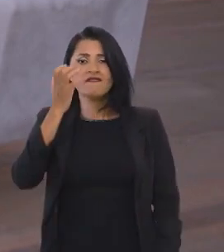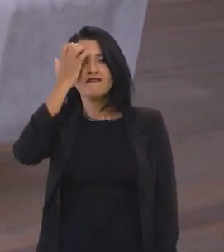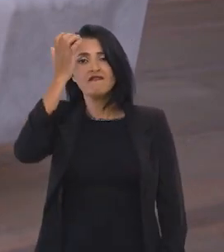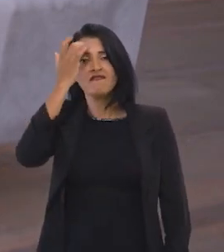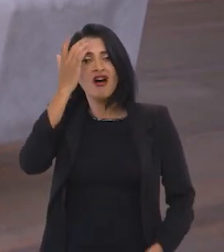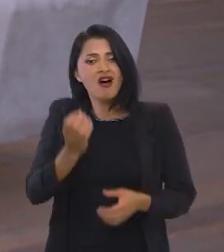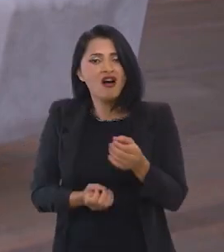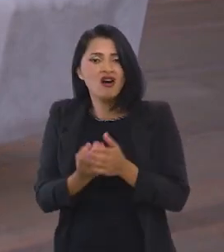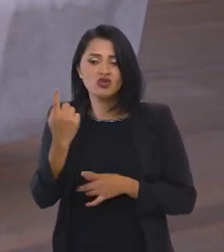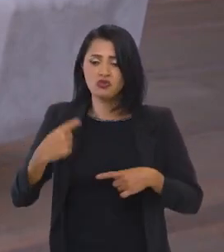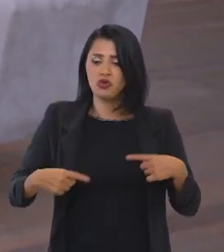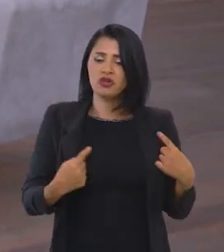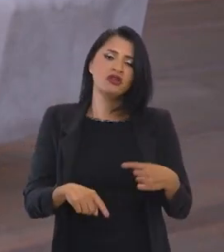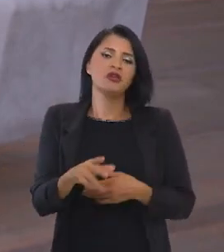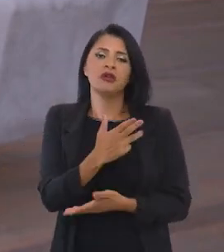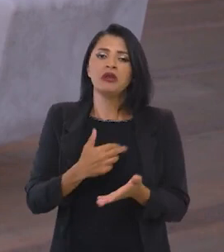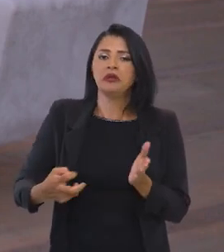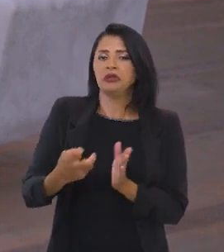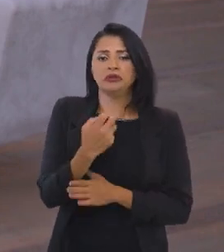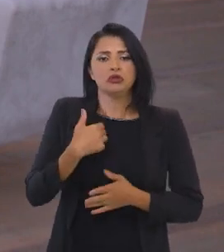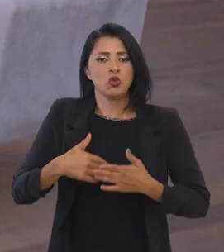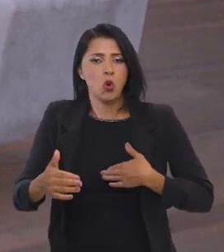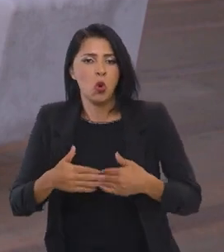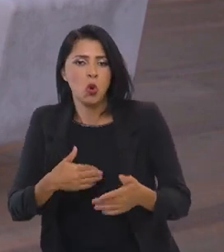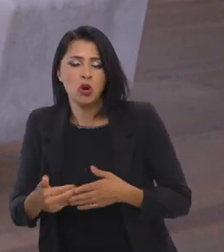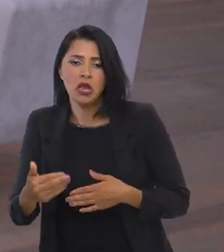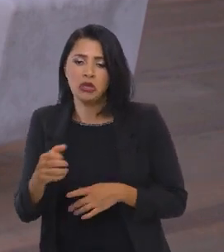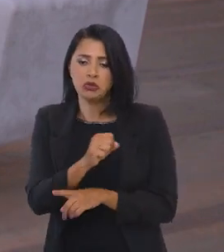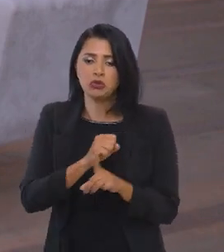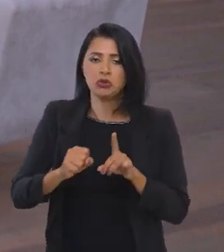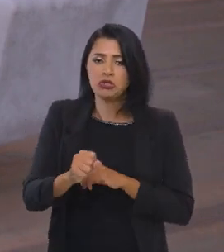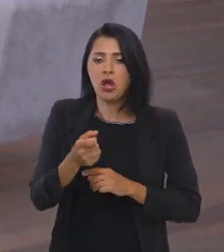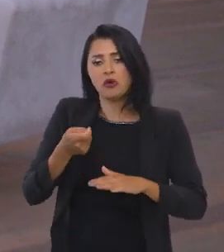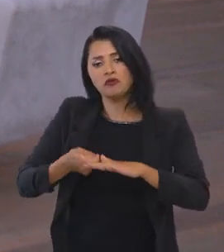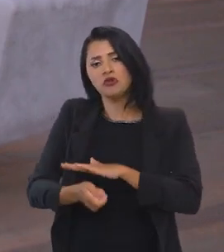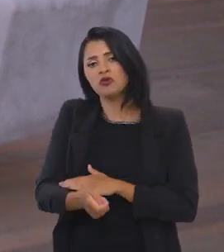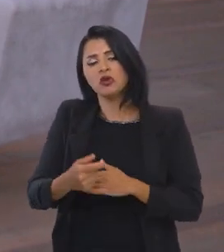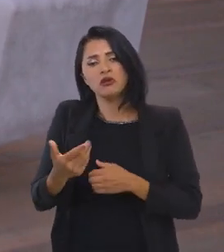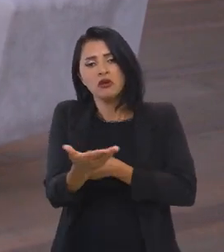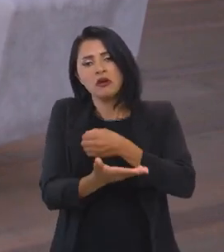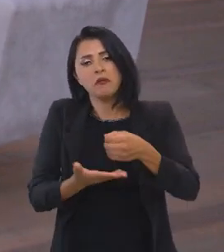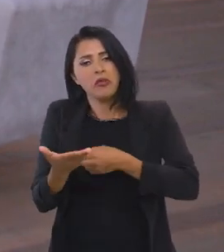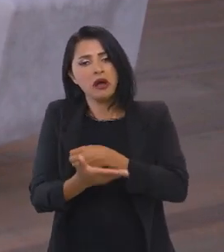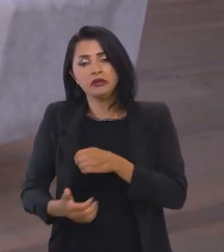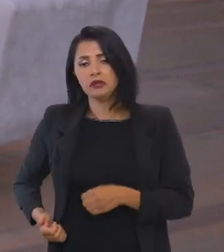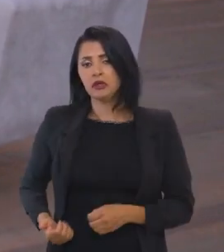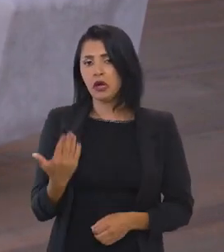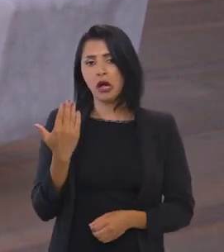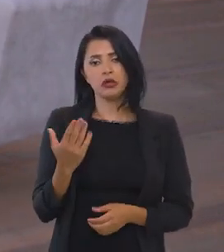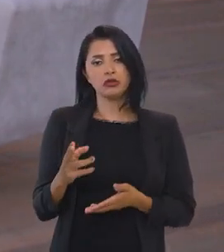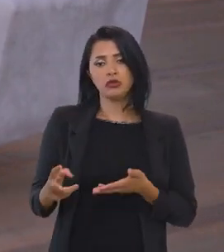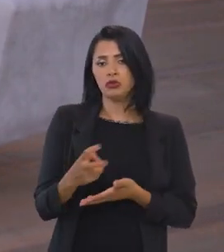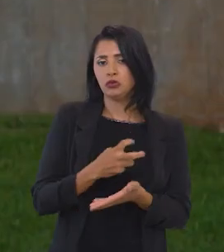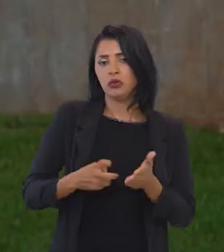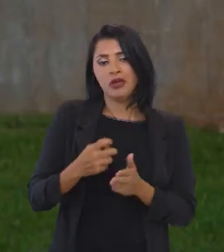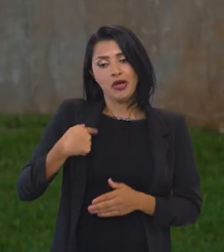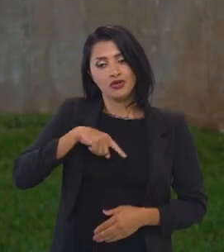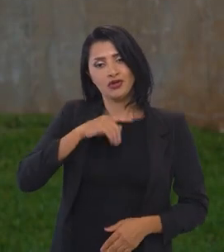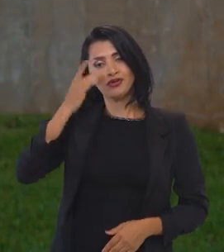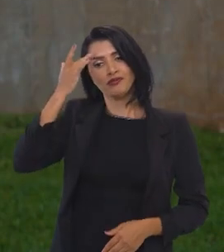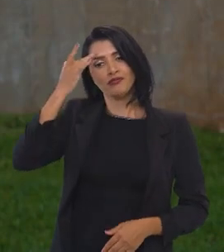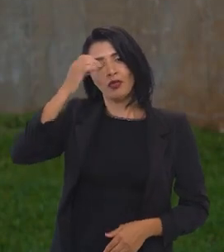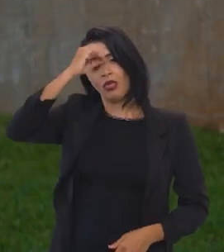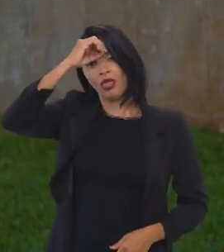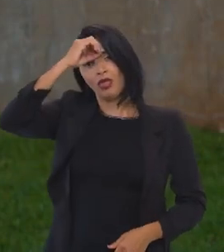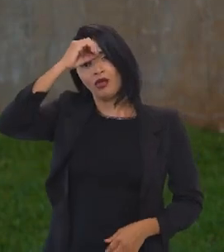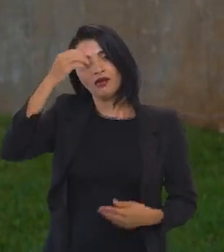Porque senão é muito fácil fazer política tributária fazer uma política qualquer, social ou de investimento, com base em gasto tributário. E a gente